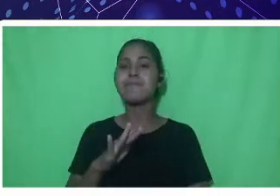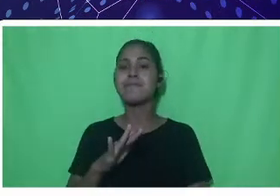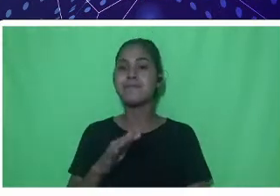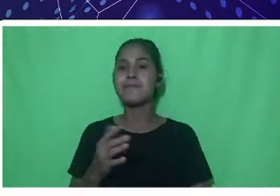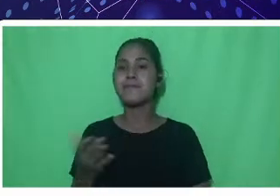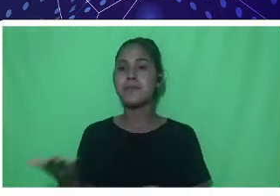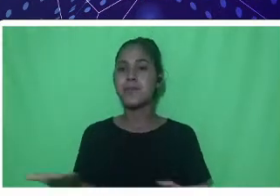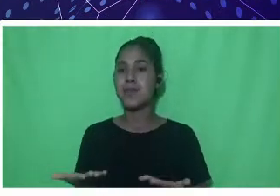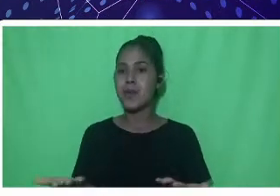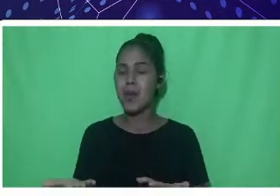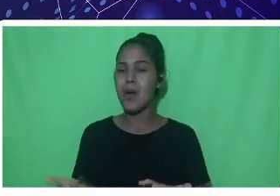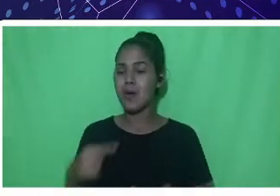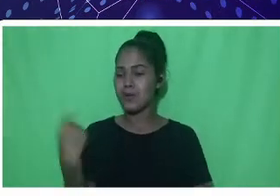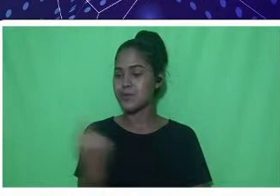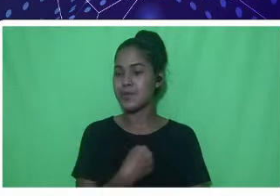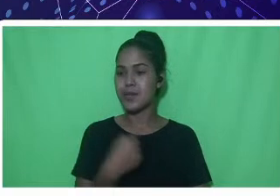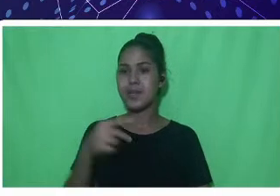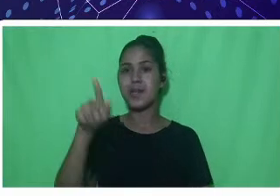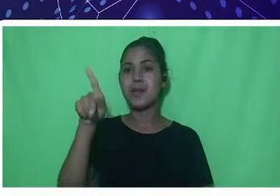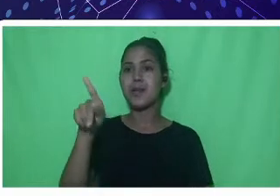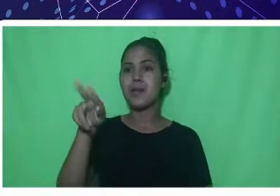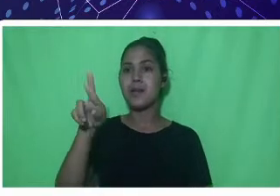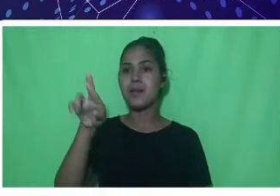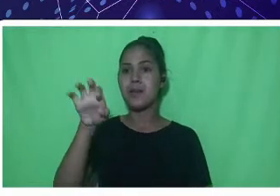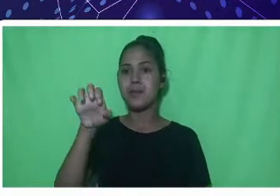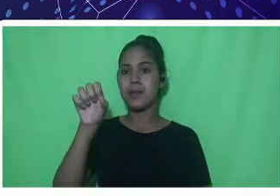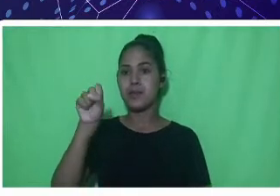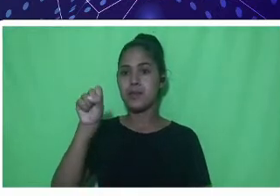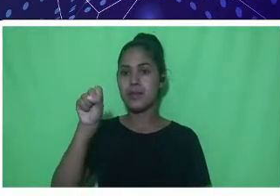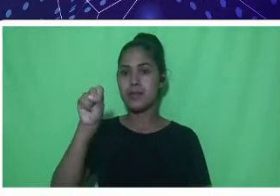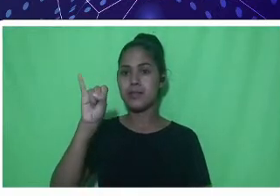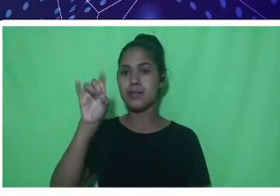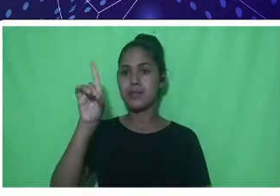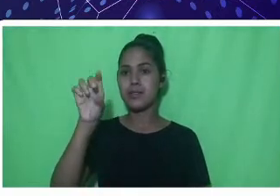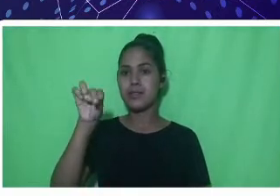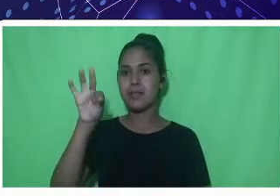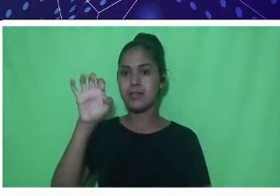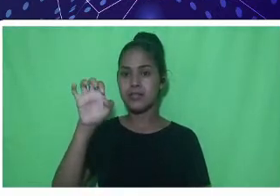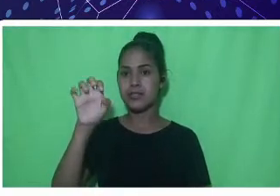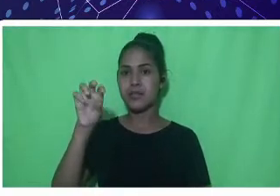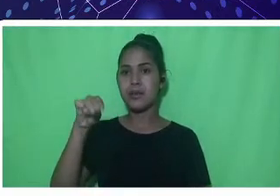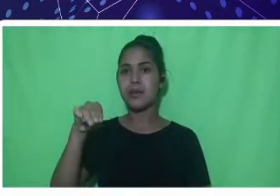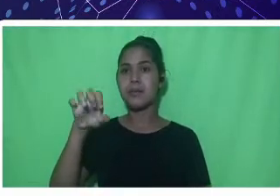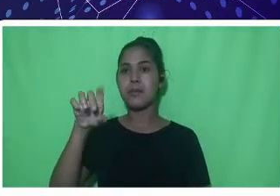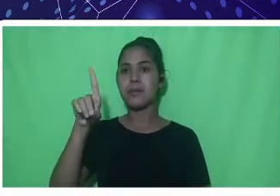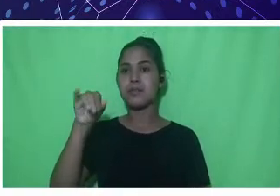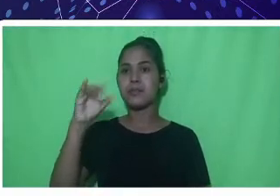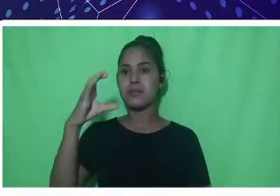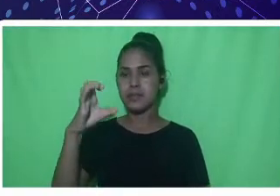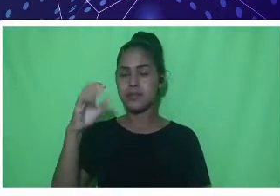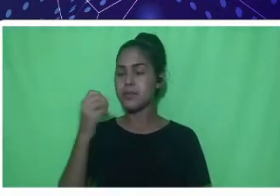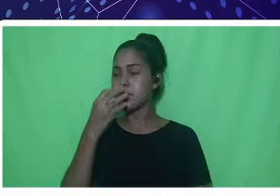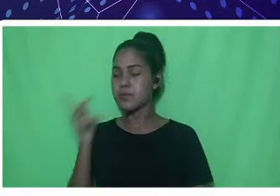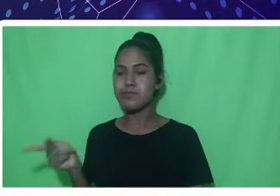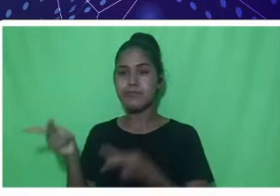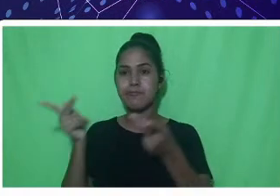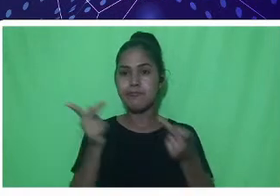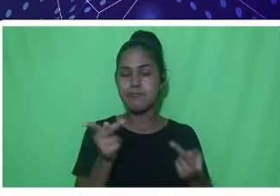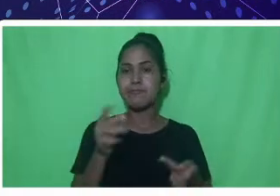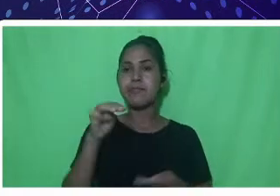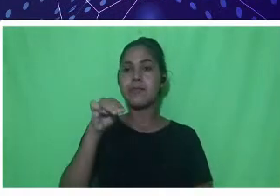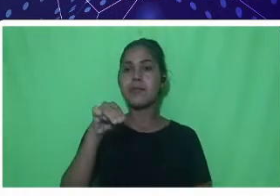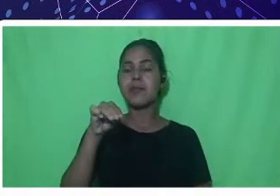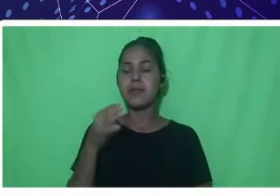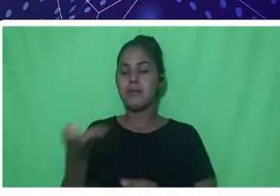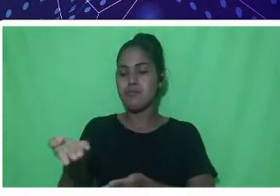de presidente Médici. Na pessoa do professor doutor Clodoaldo de Oliveira Preitas, diretor e mediador desta sala virtual,